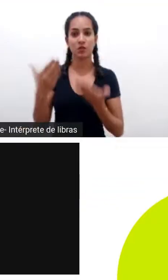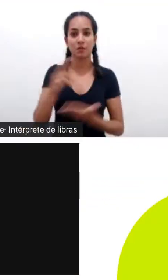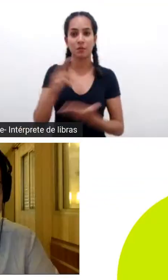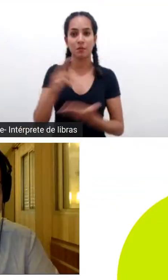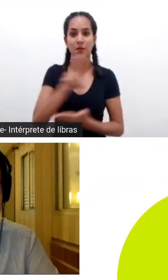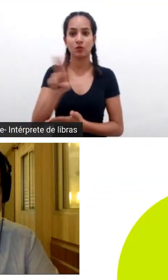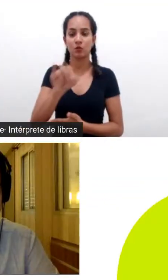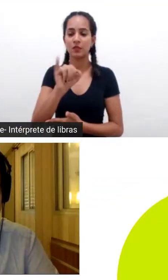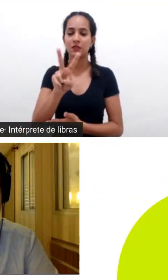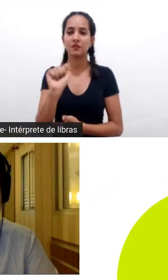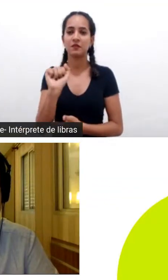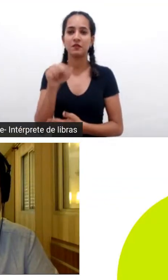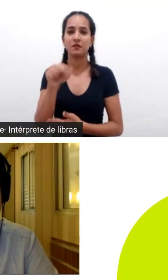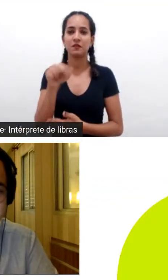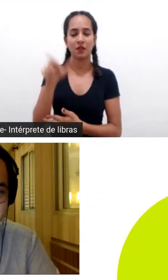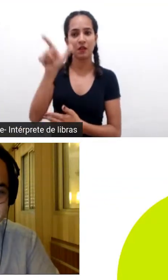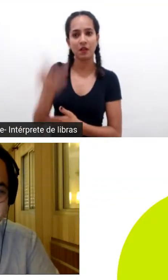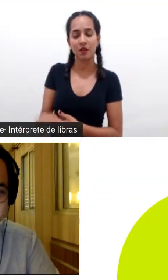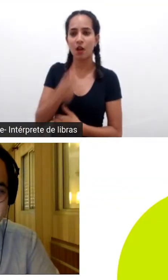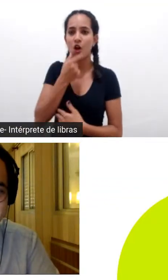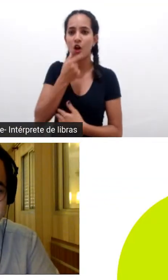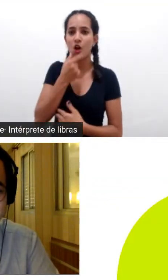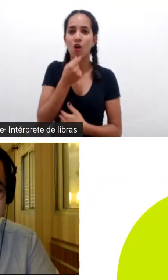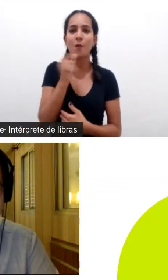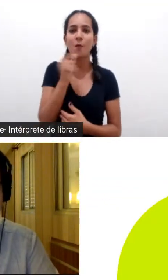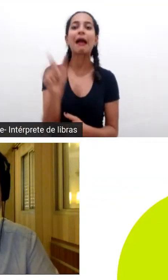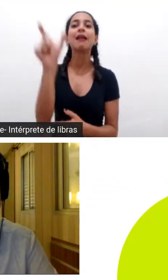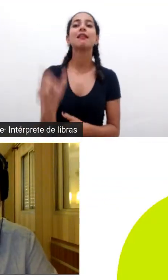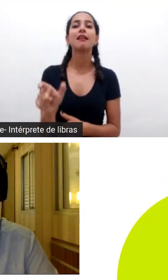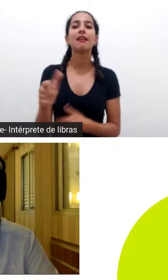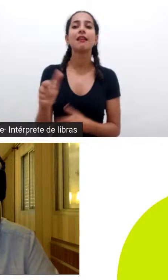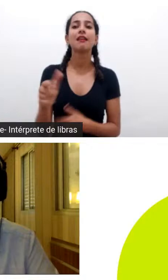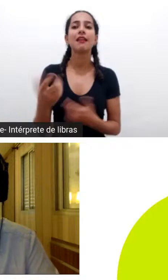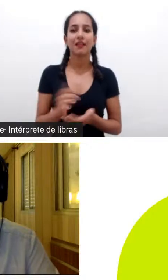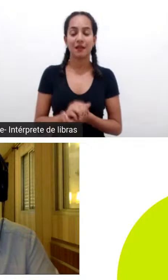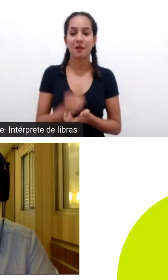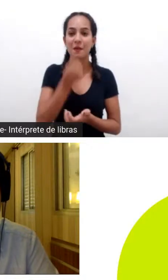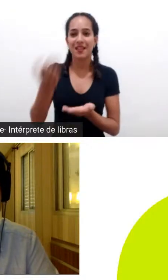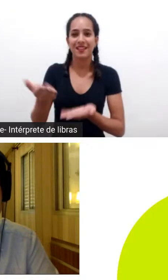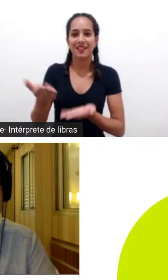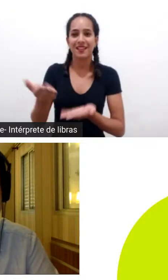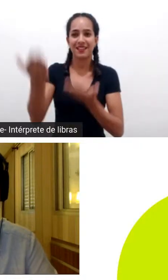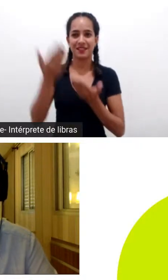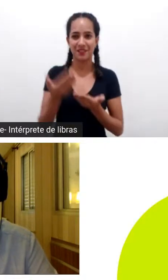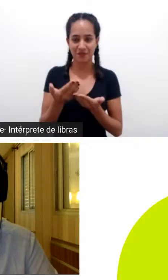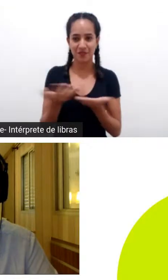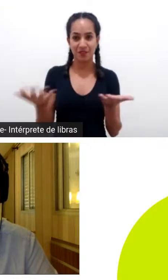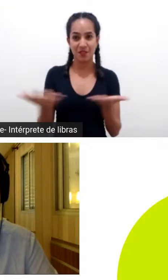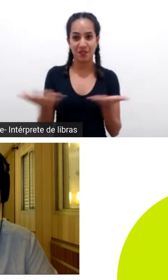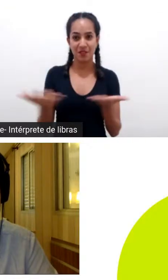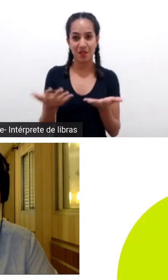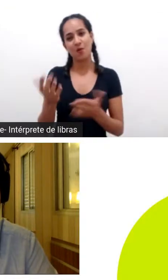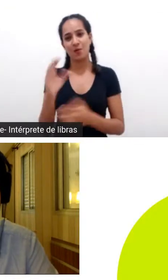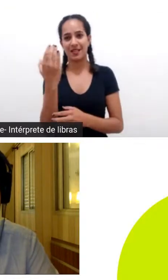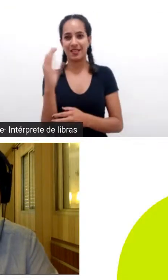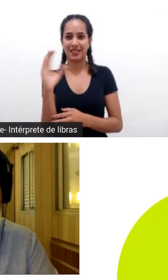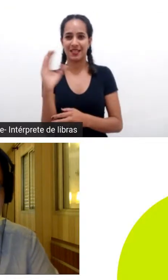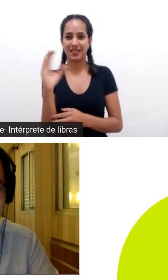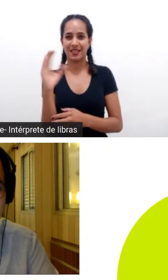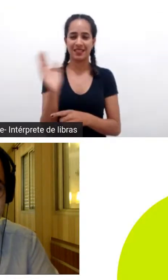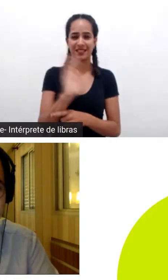cadê o Ivan Ivan bem-vindo ao nosso Cineciência o Ivan é escritor